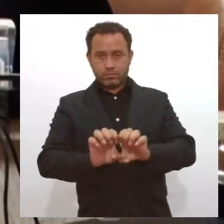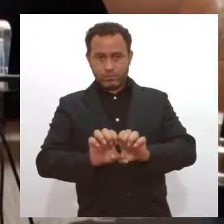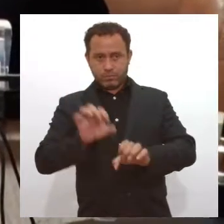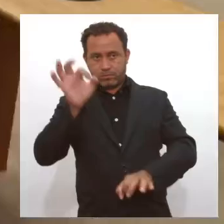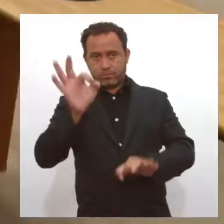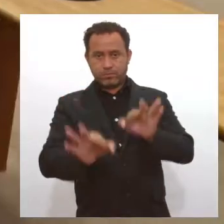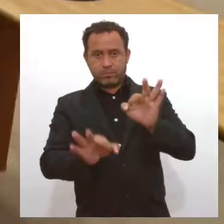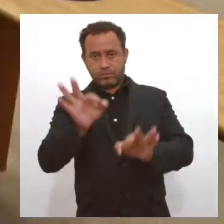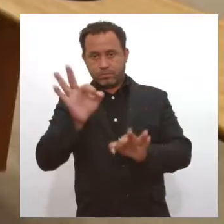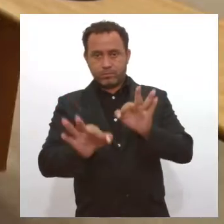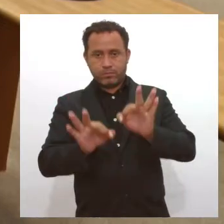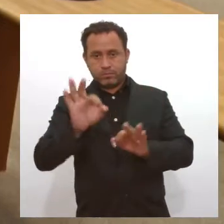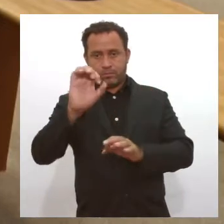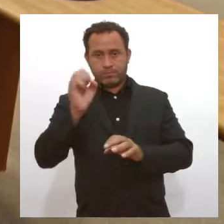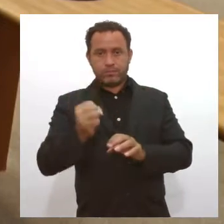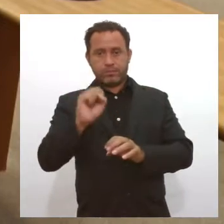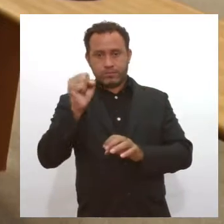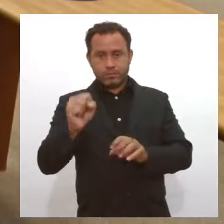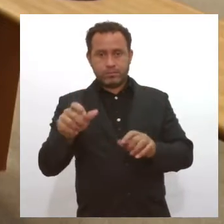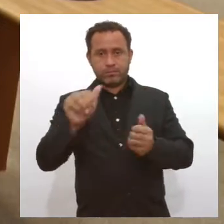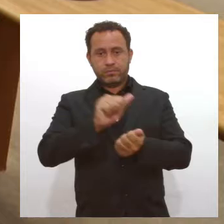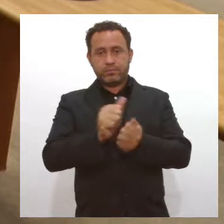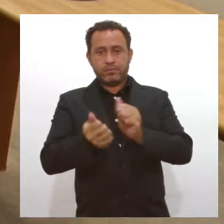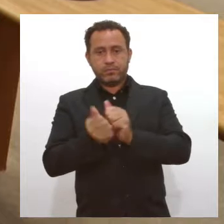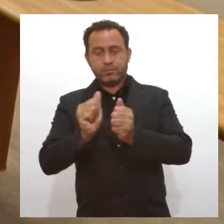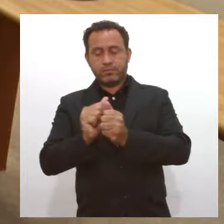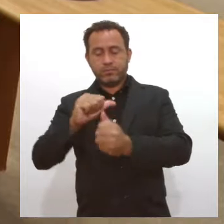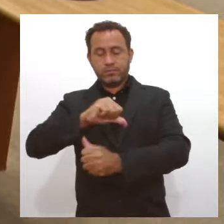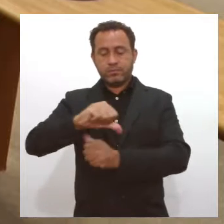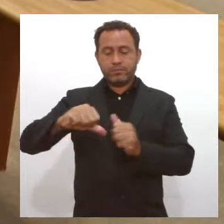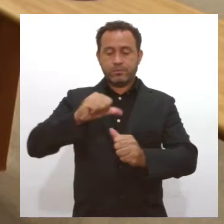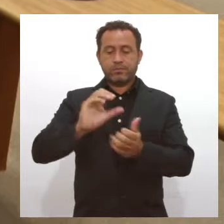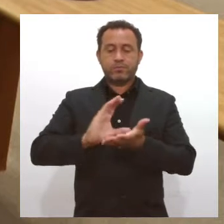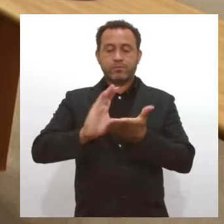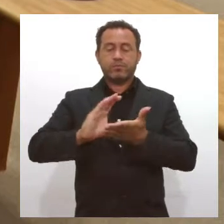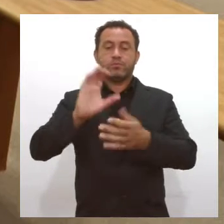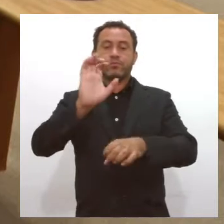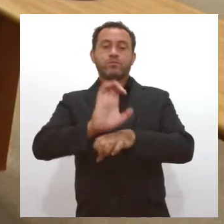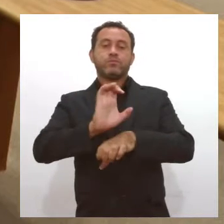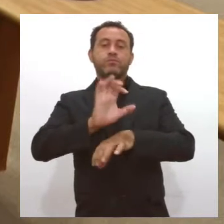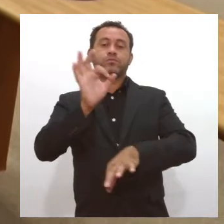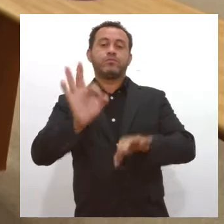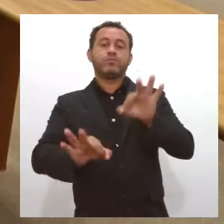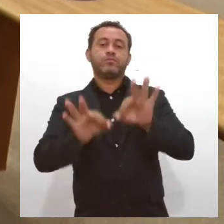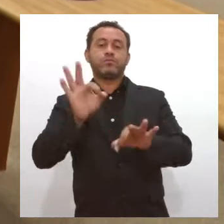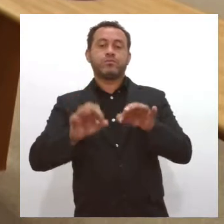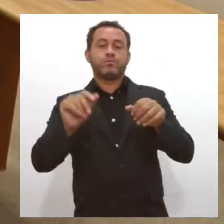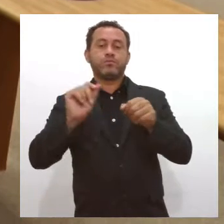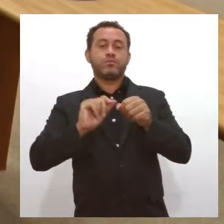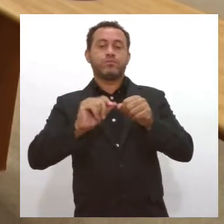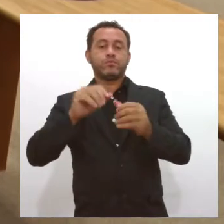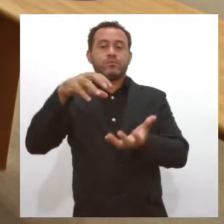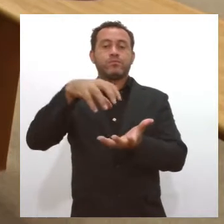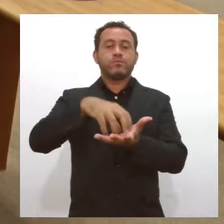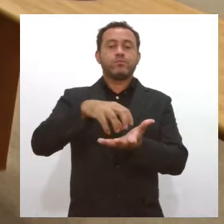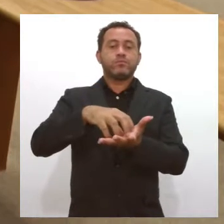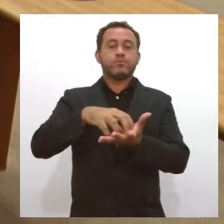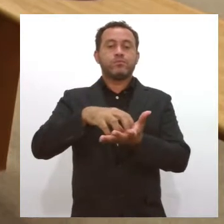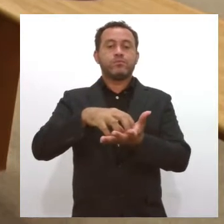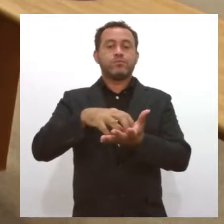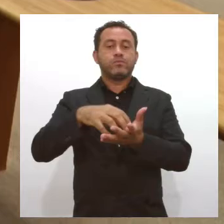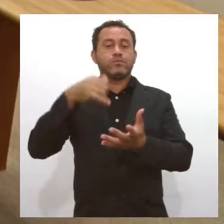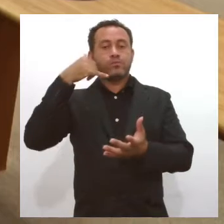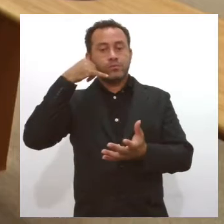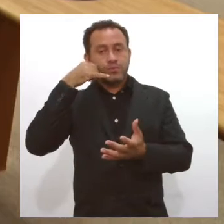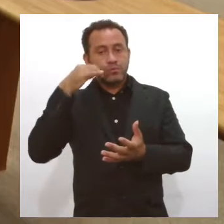de Justiça de Sergipe e adequa o Tribunal a mudanças do Conselho Estadual de Justiça, criando o Departamento de Auditoria Interna